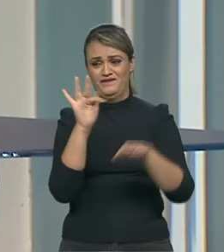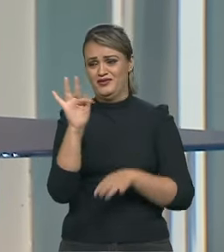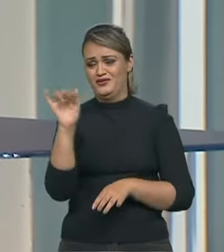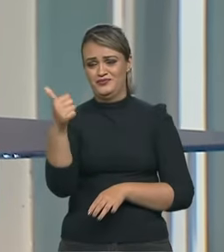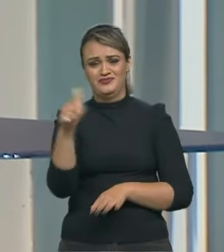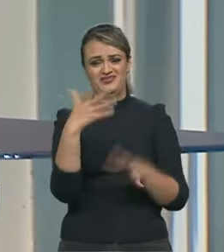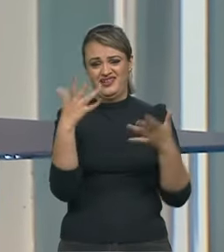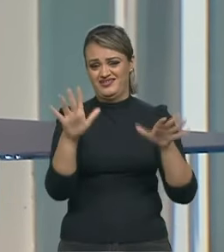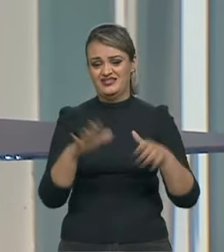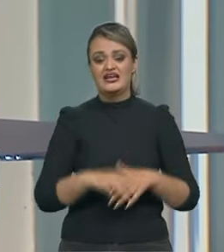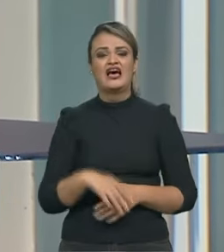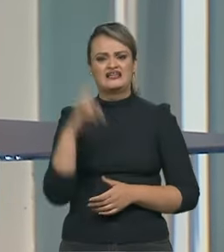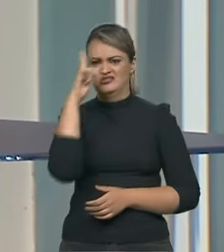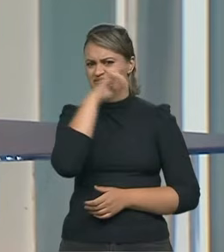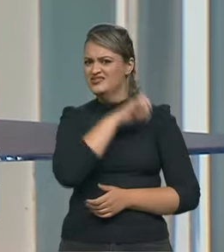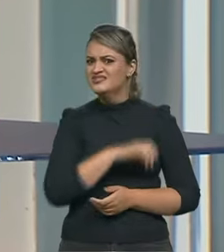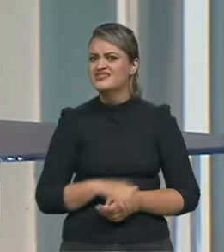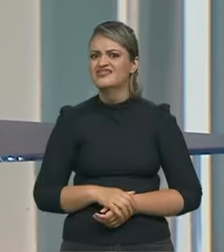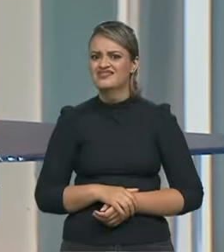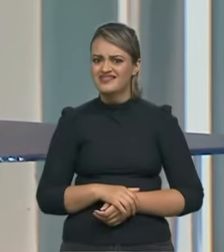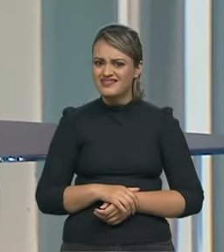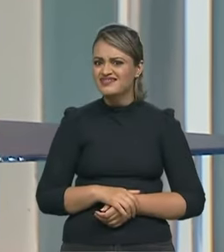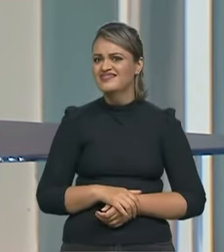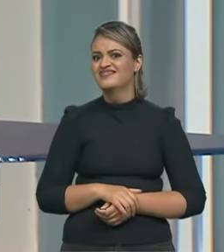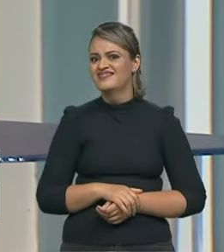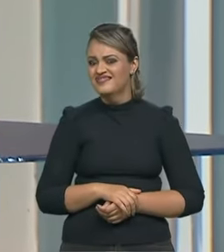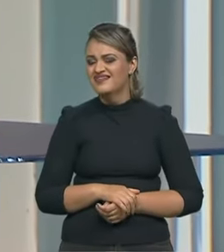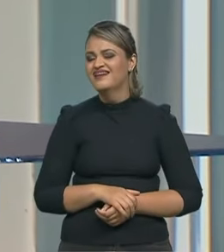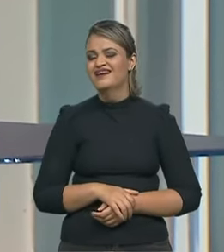você não sabe o que era duro aquilo lá o que era